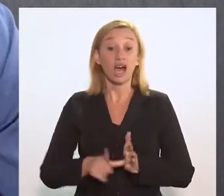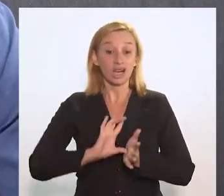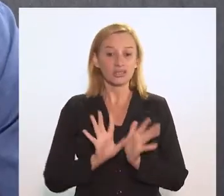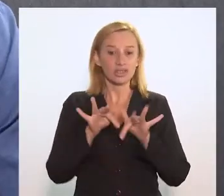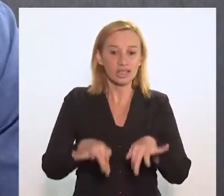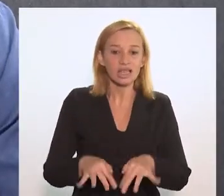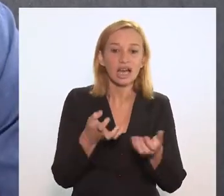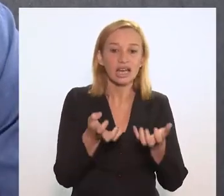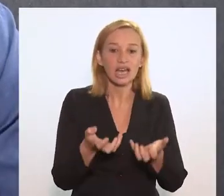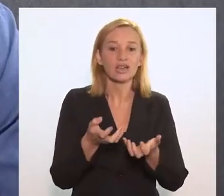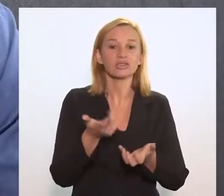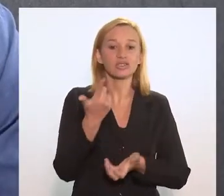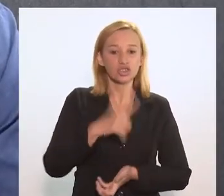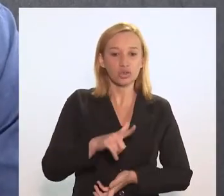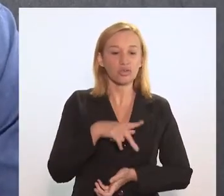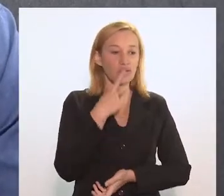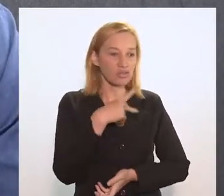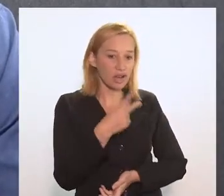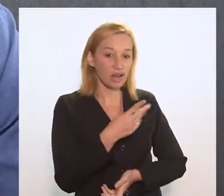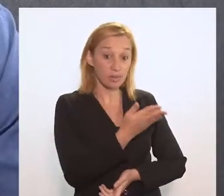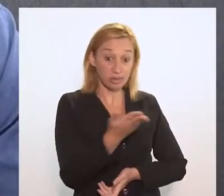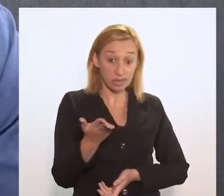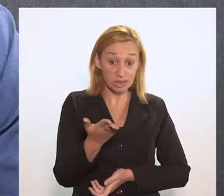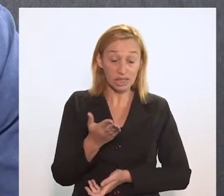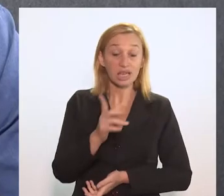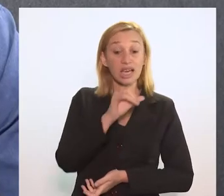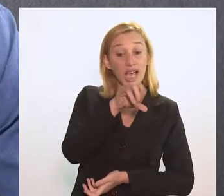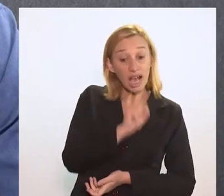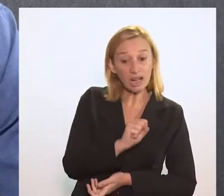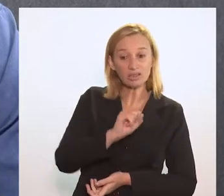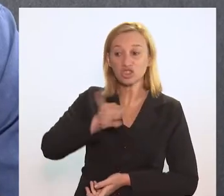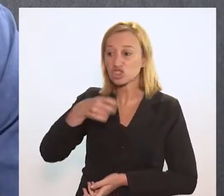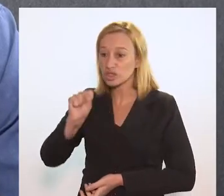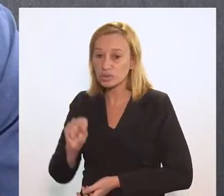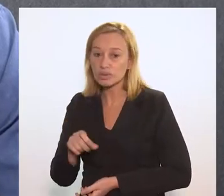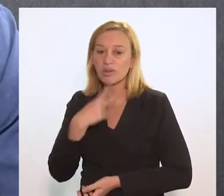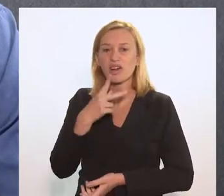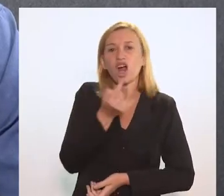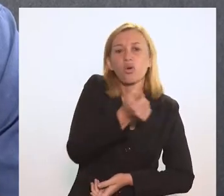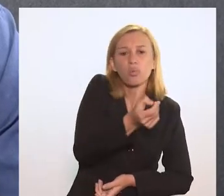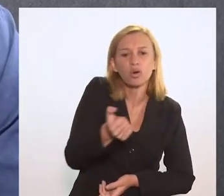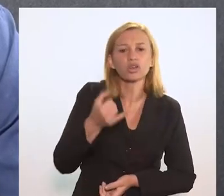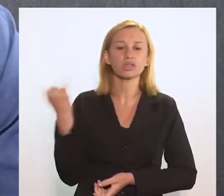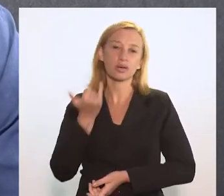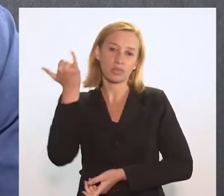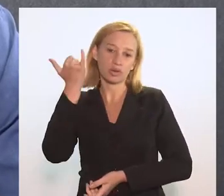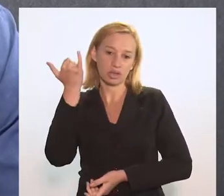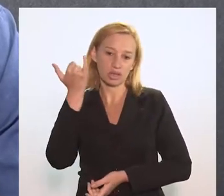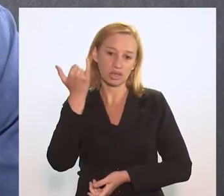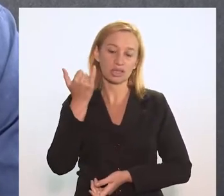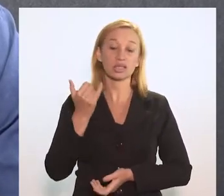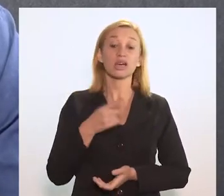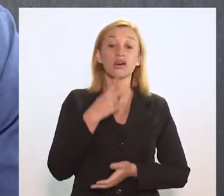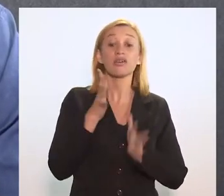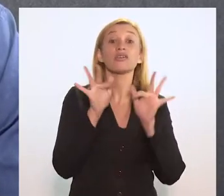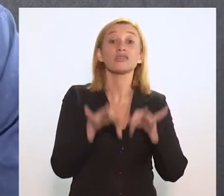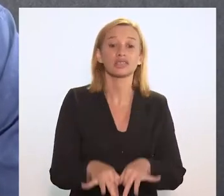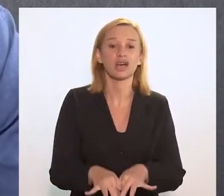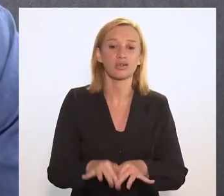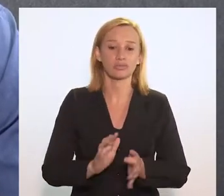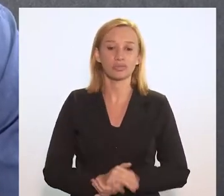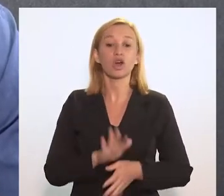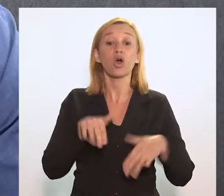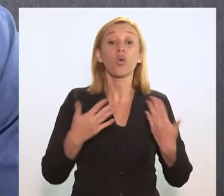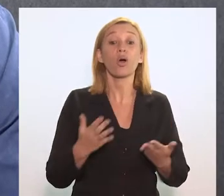Antes de encerrar aqui o nosso programa, quero passar mais uma vez a palavra para vocês, Carlos e Jesus, para vocês falarem um pouquinho sobre a importância, suas considerações